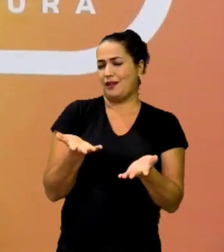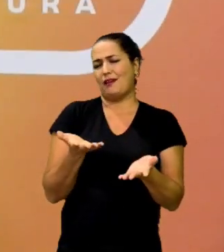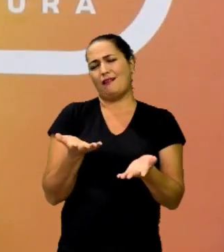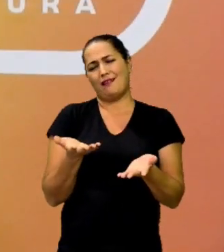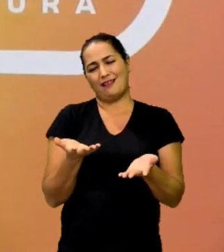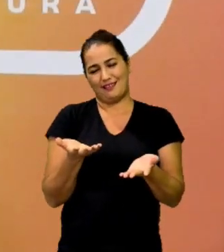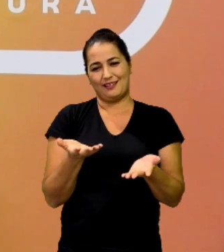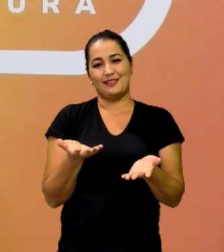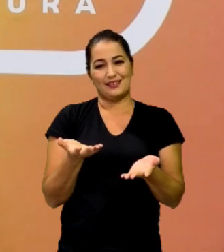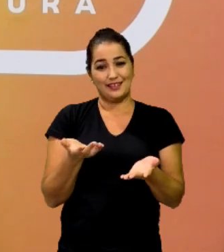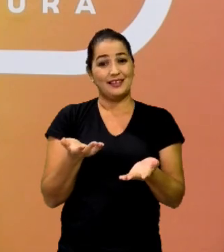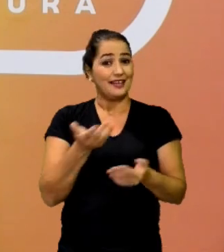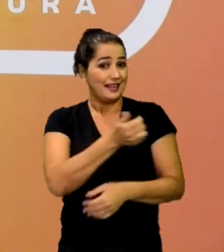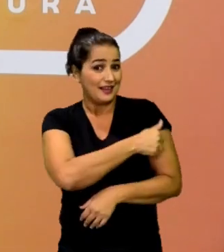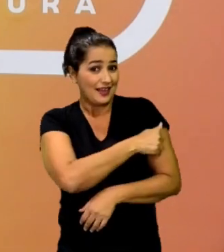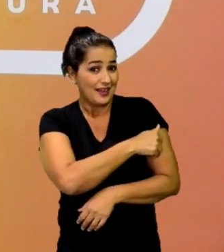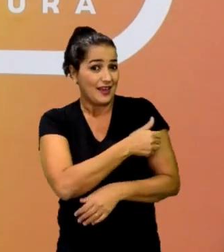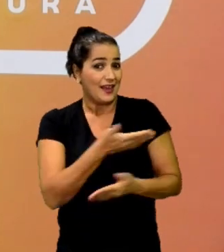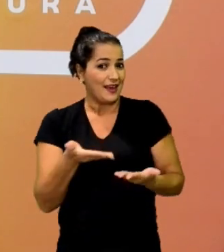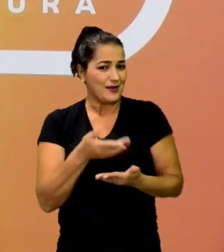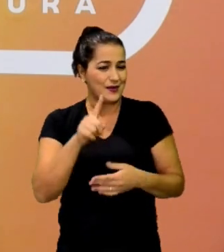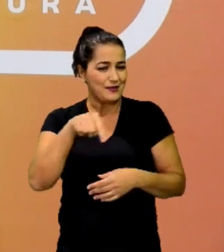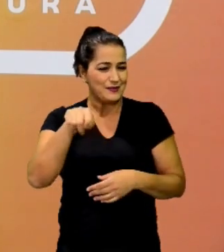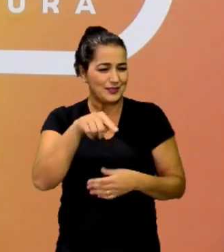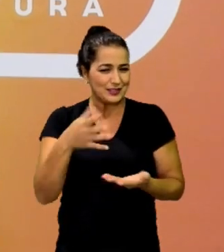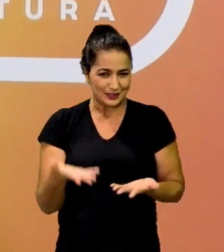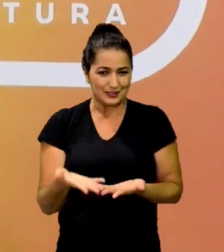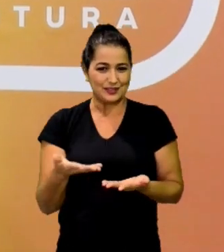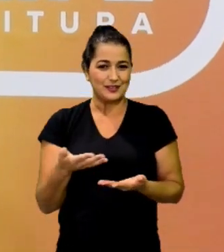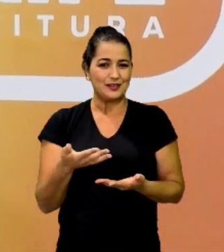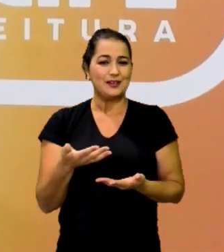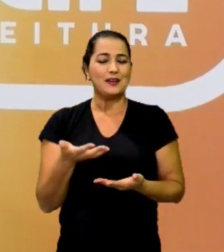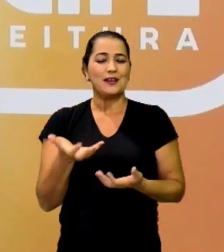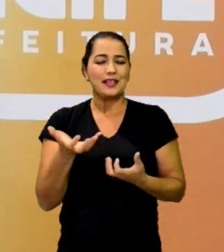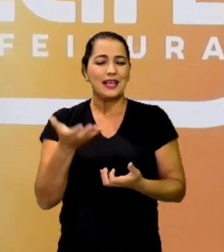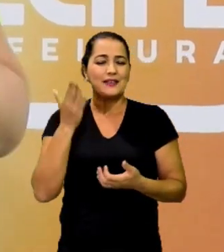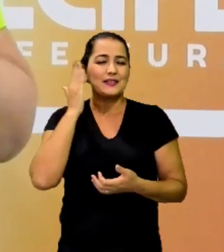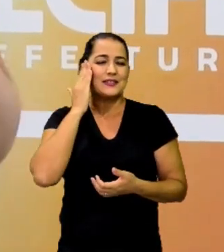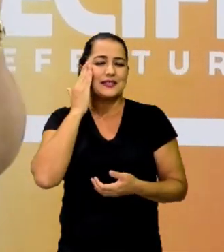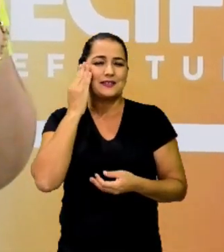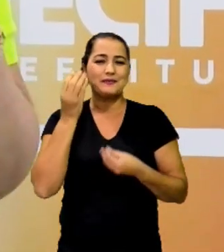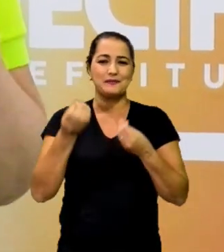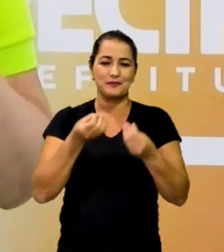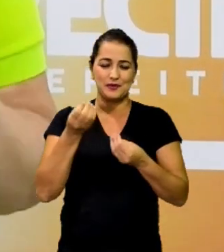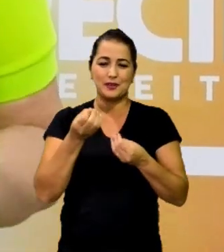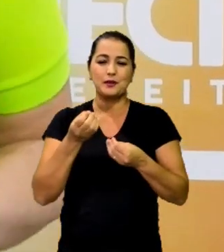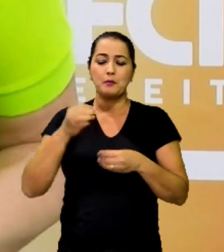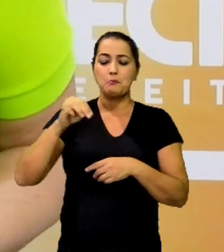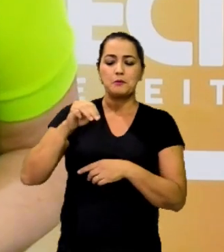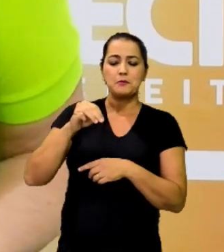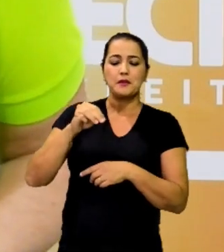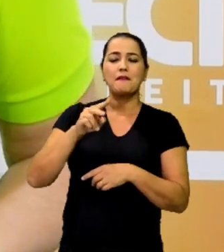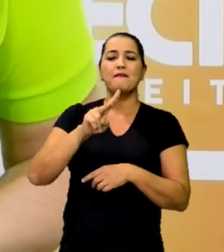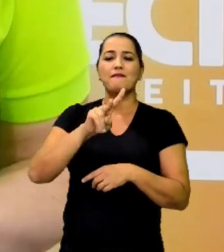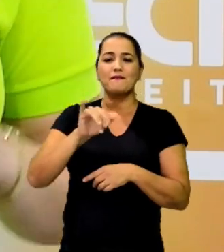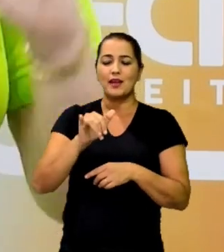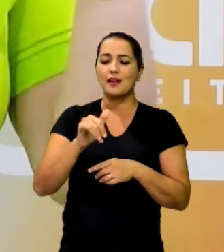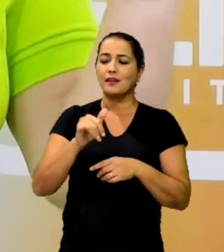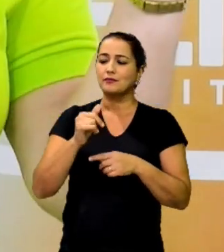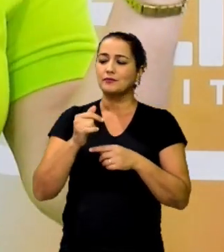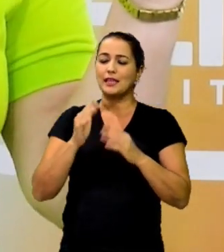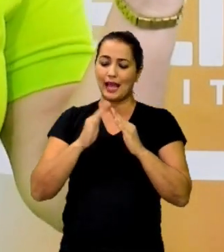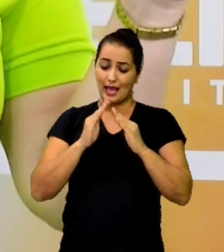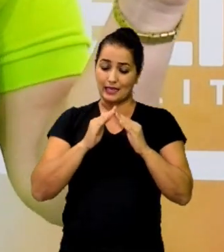E aí, estudante? Agora é com você. Eu quero saber quantos minutos você leva no caminho da